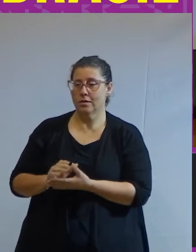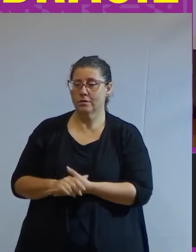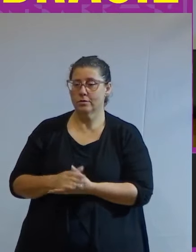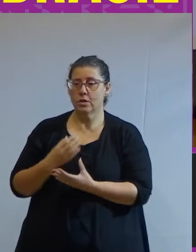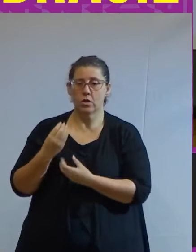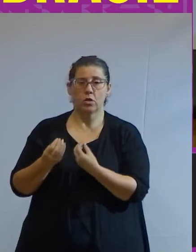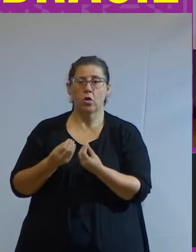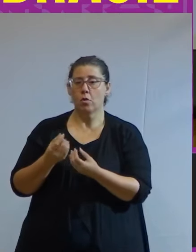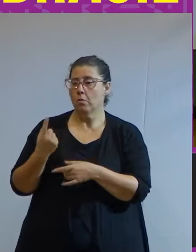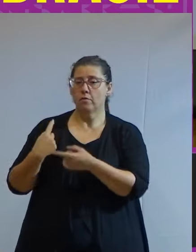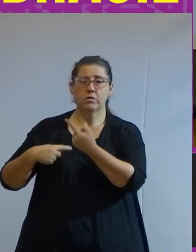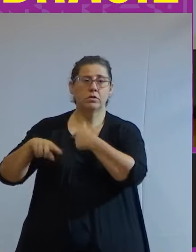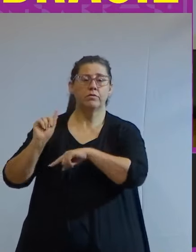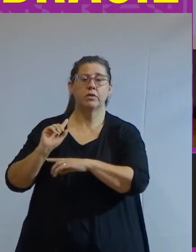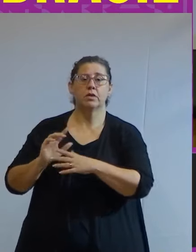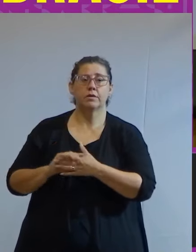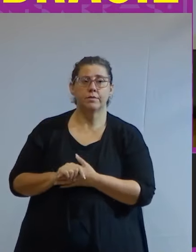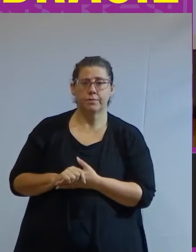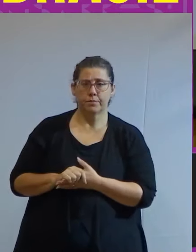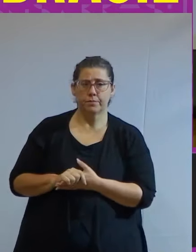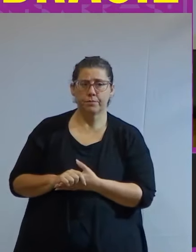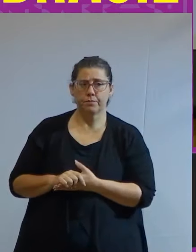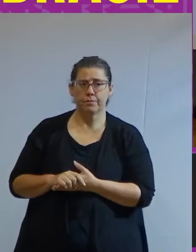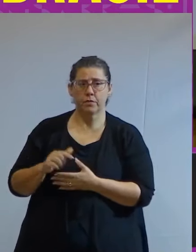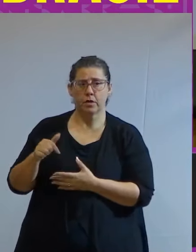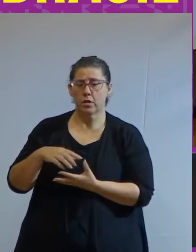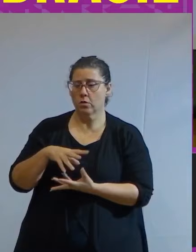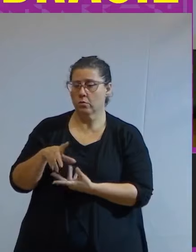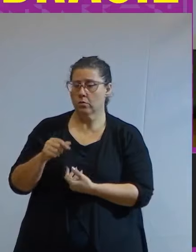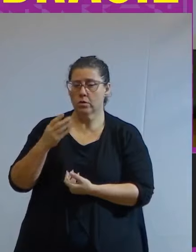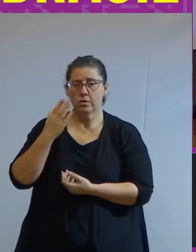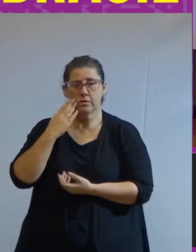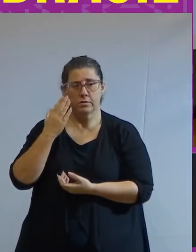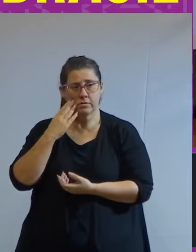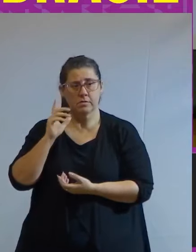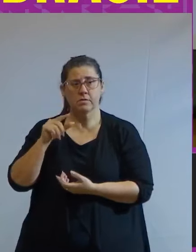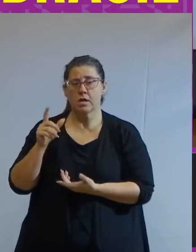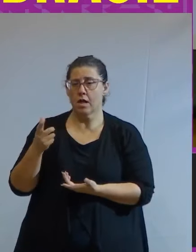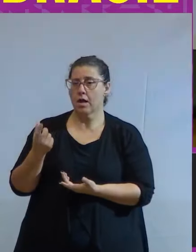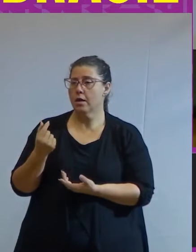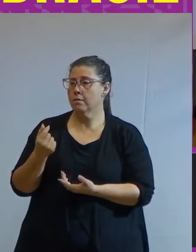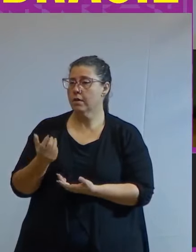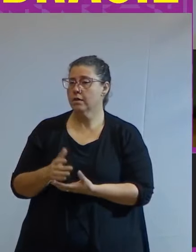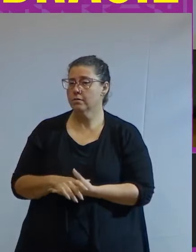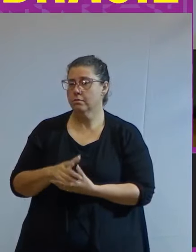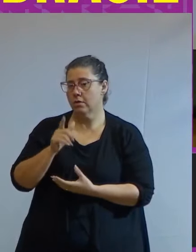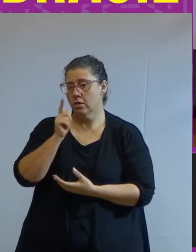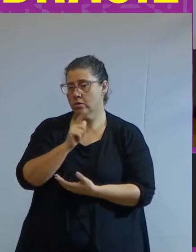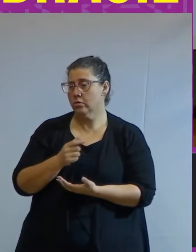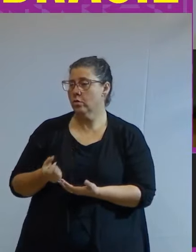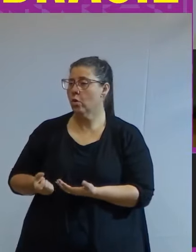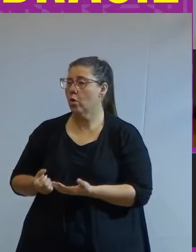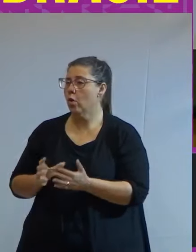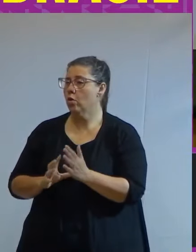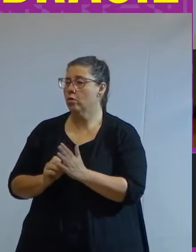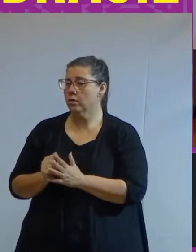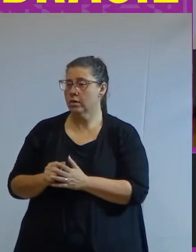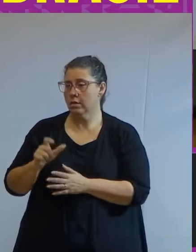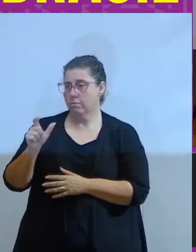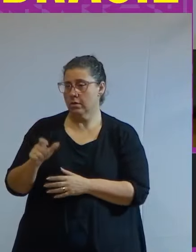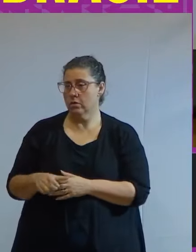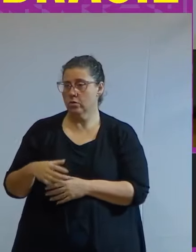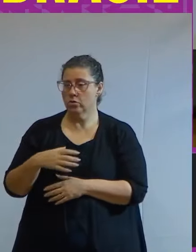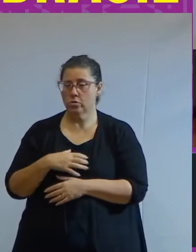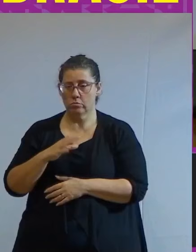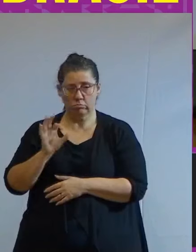gente consegue prosperar financeiramente neste mundo que sabemos que é capitalista para conseguir contratar pessoas de forma digna dar